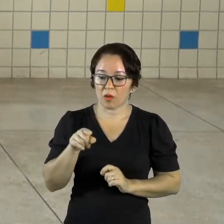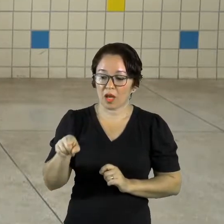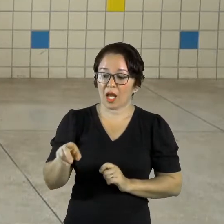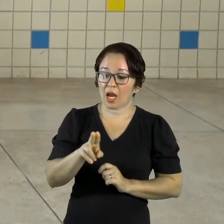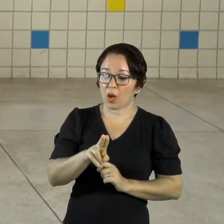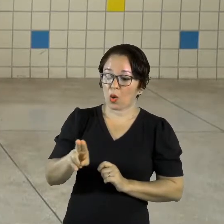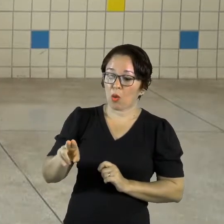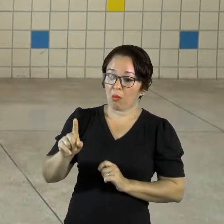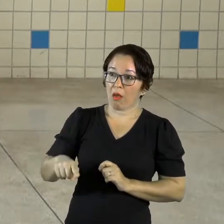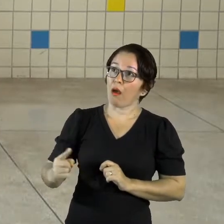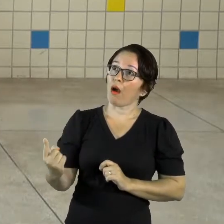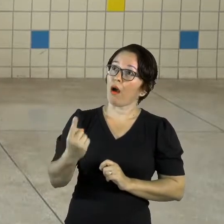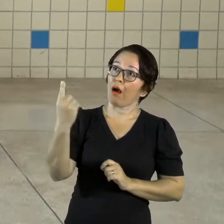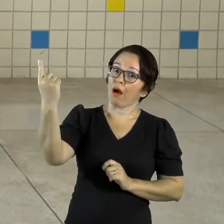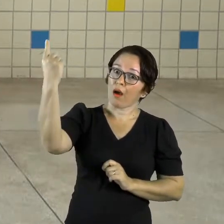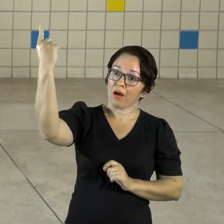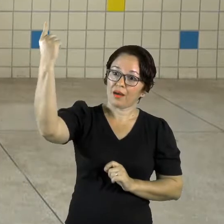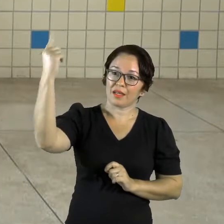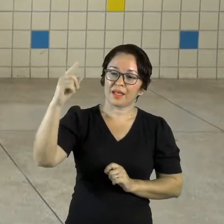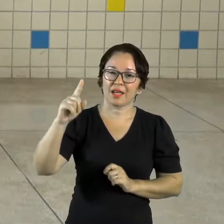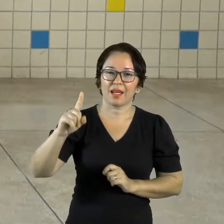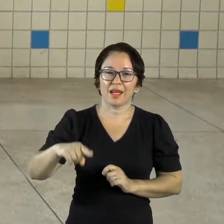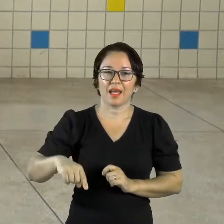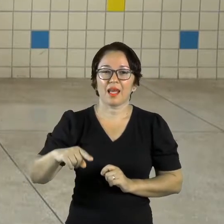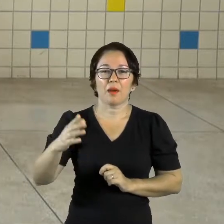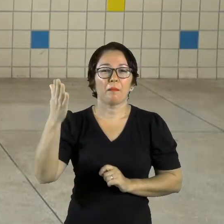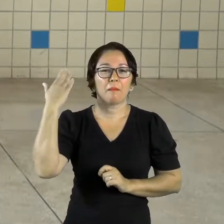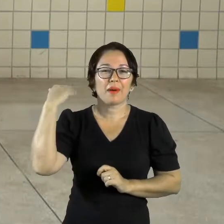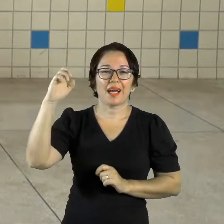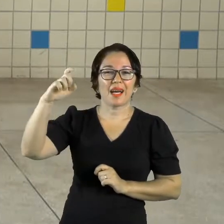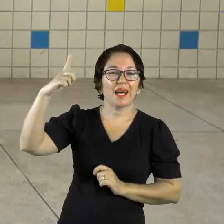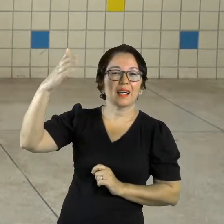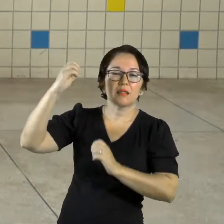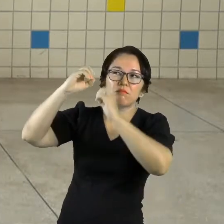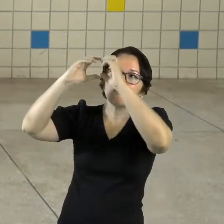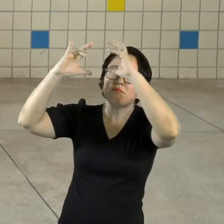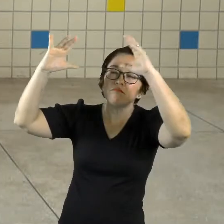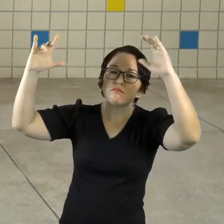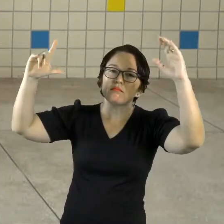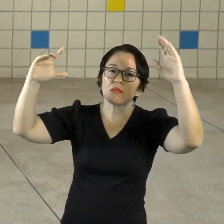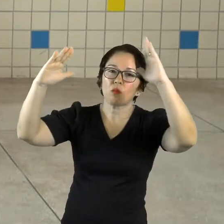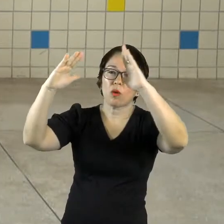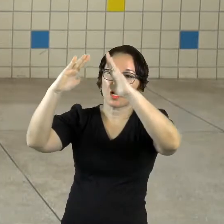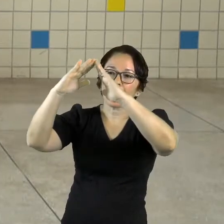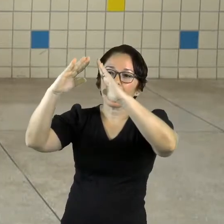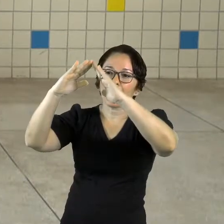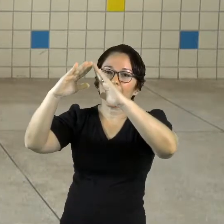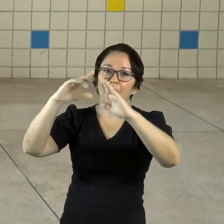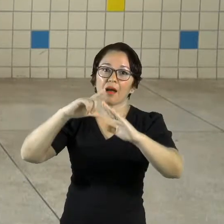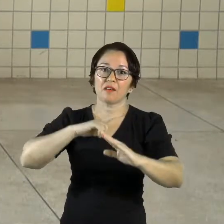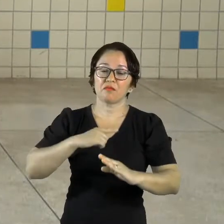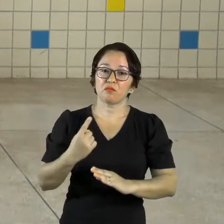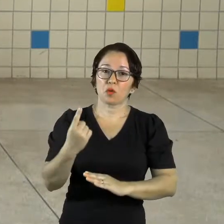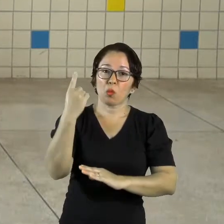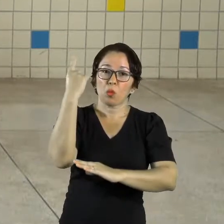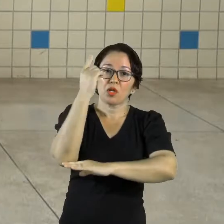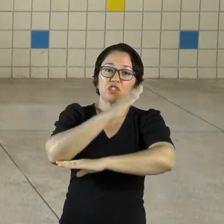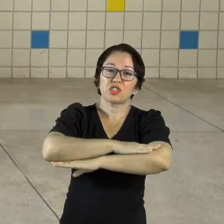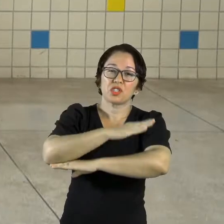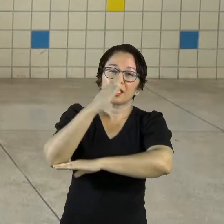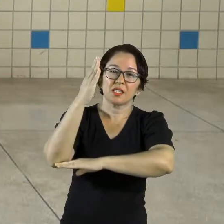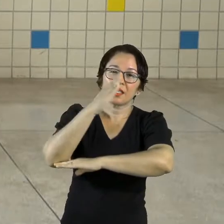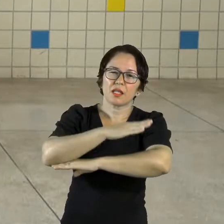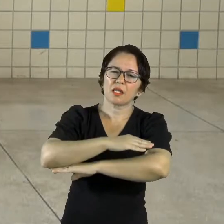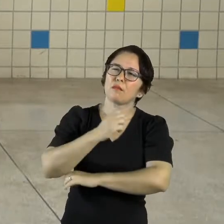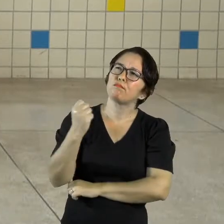Era uma vez uma casa. Nessa casa tinha uma janela bem